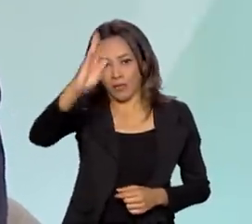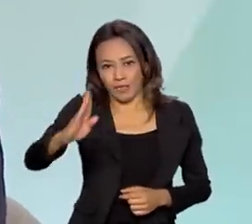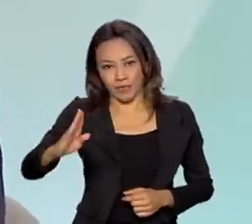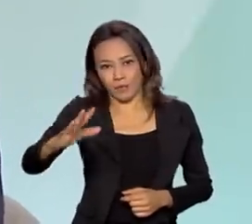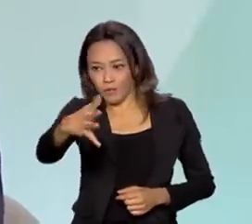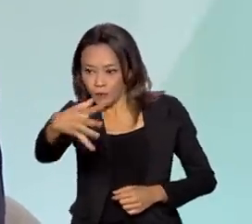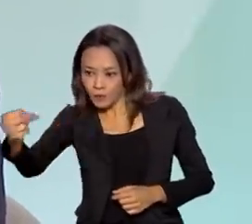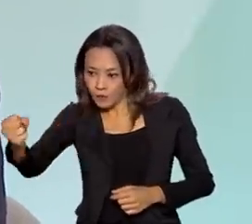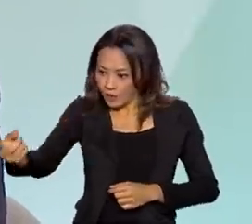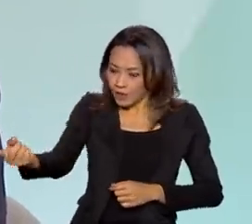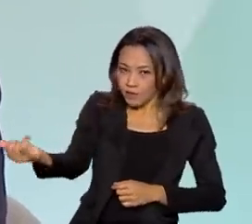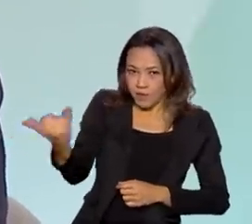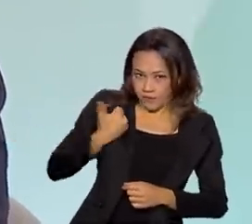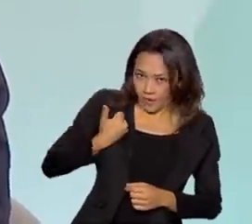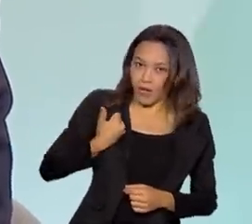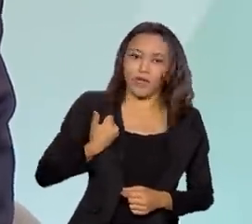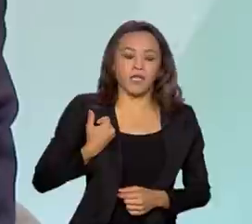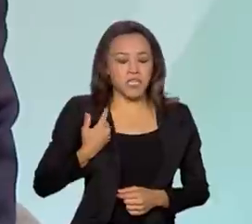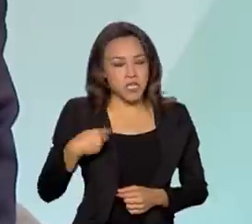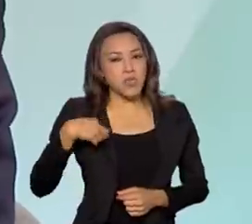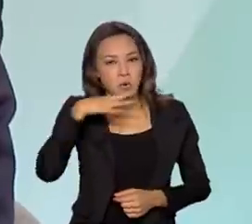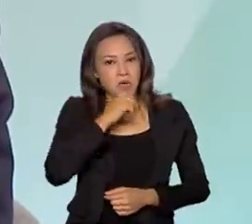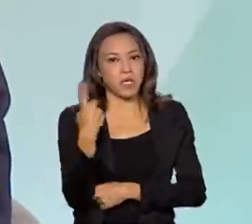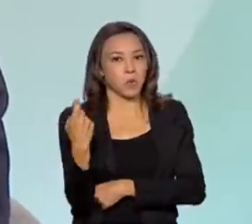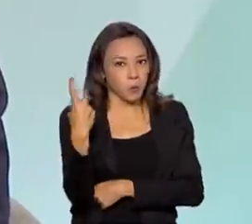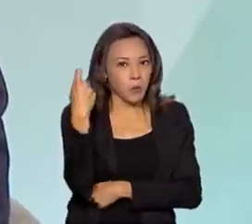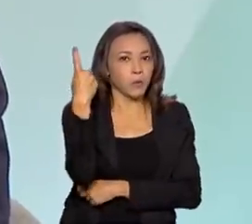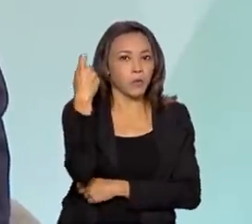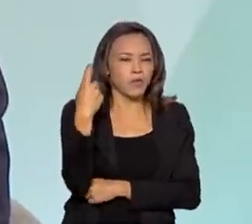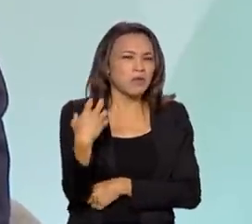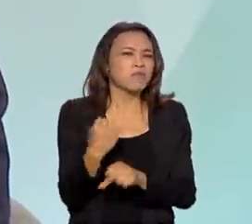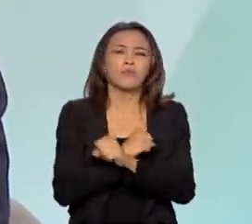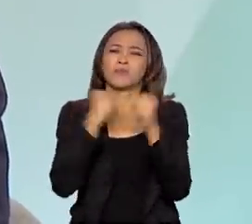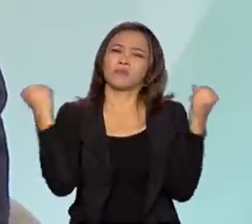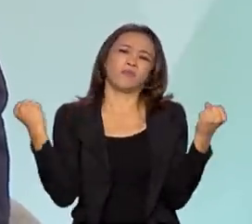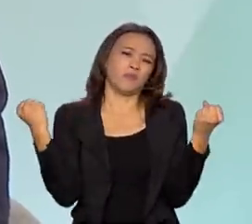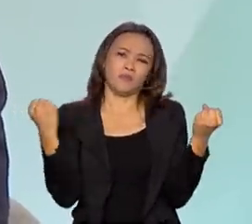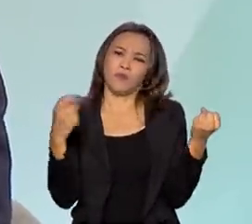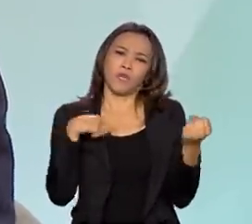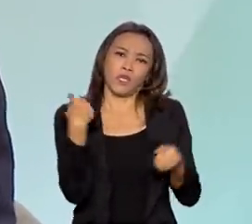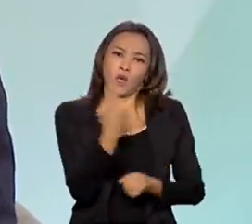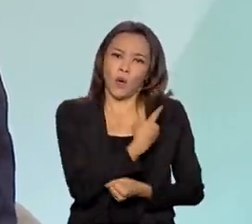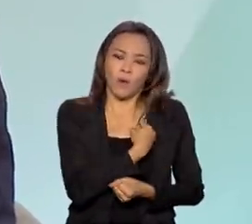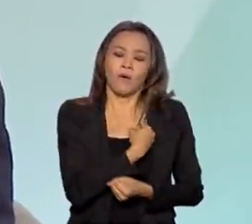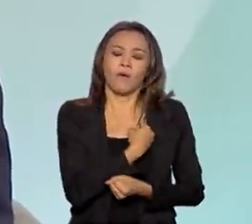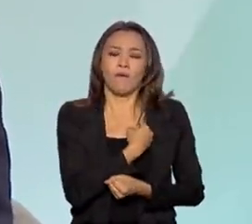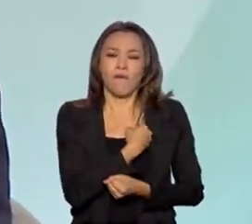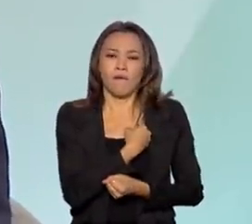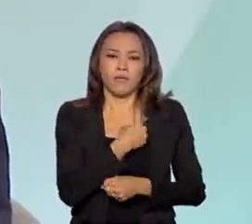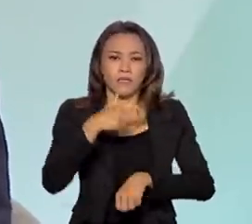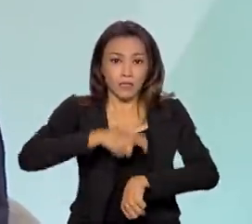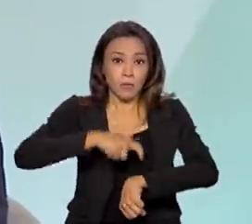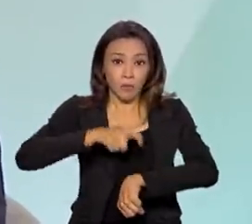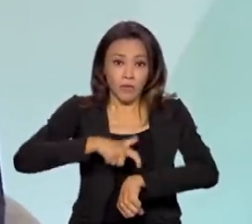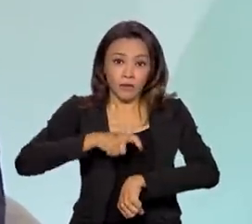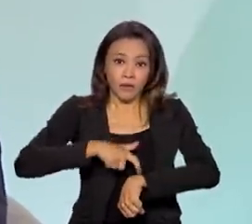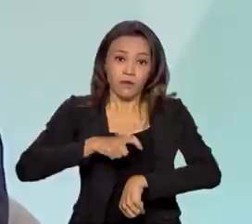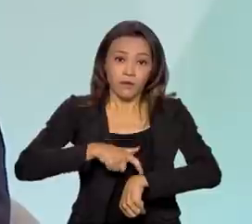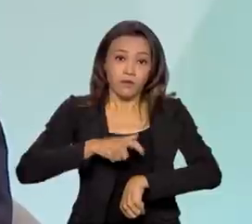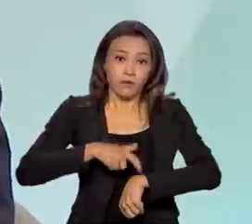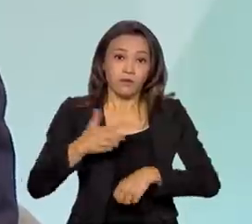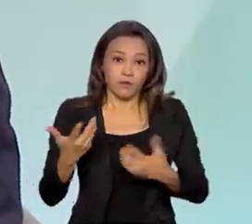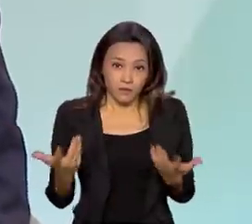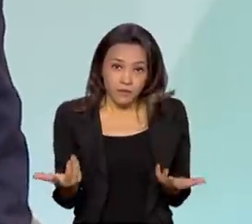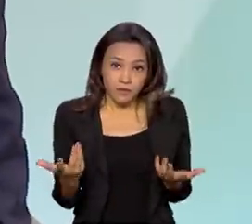responsabilidade ímpar, porque não é possível que a gente, no momento de restrição, mas mesmo que não